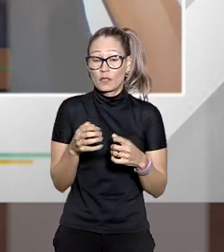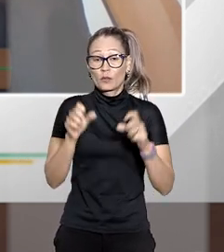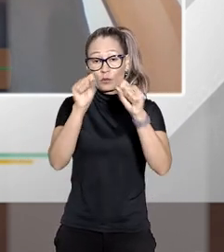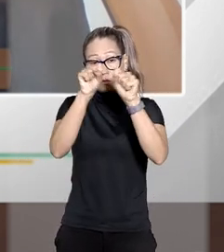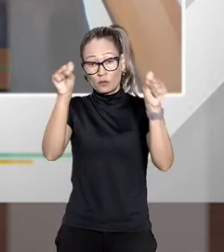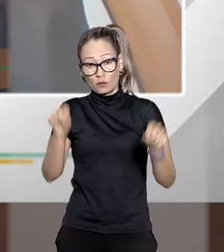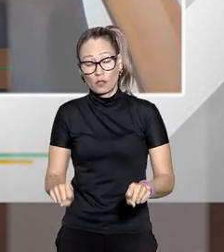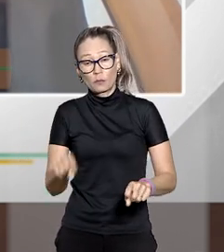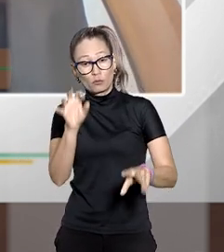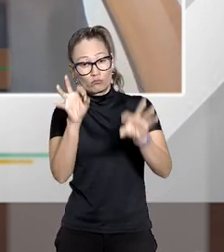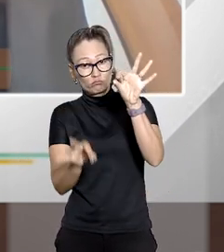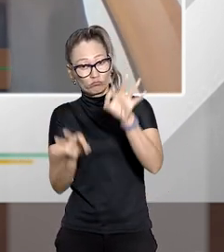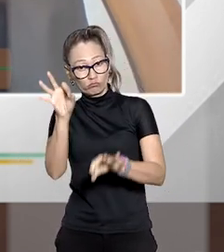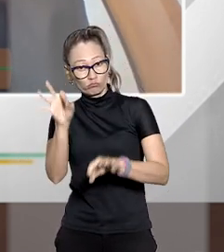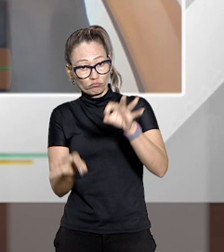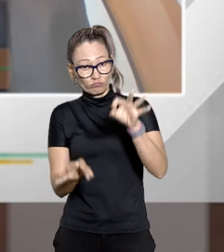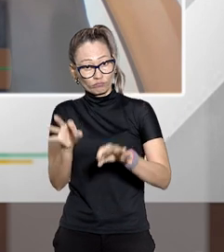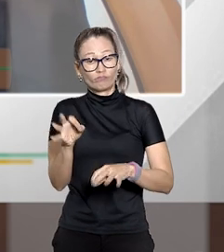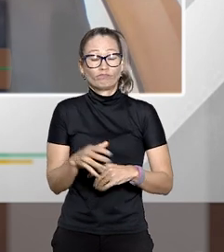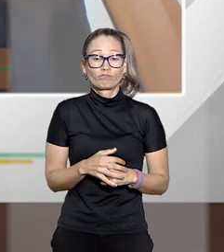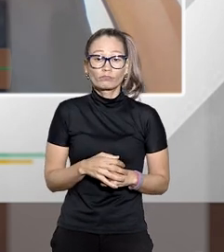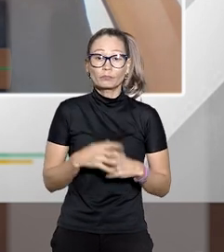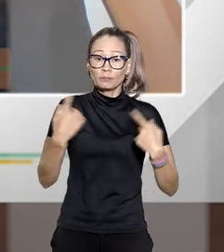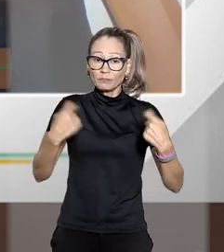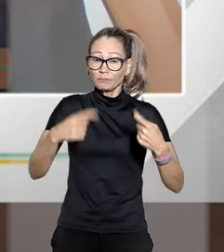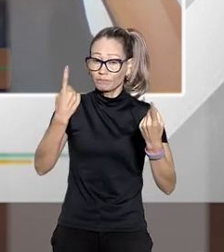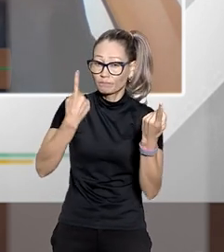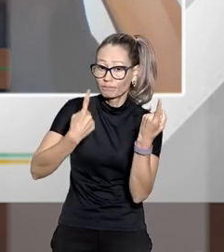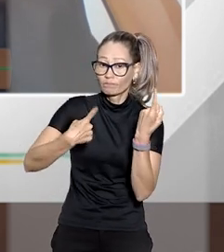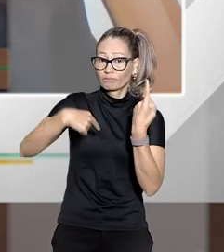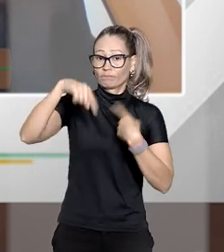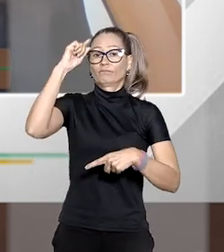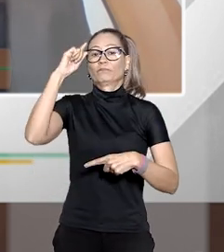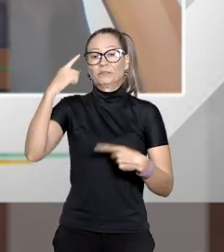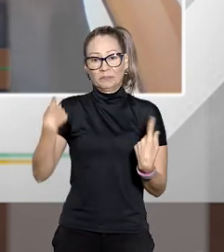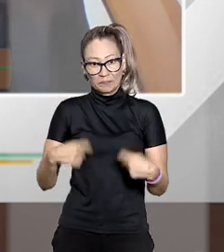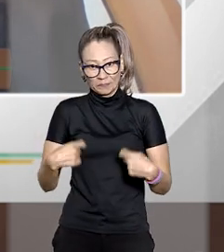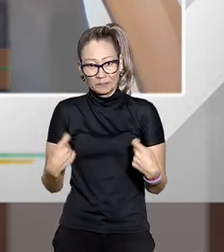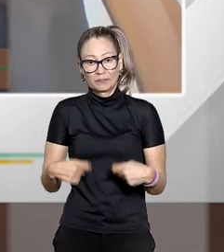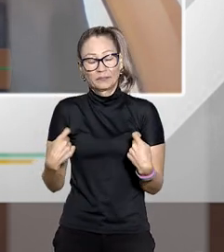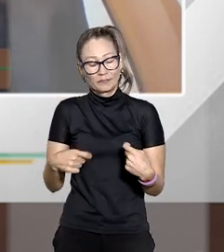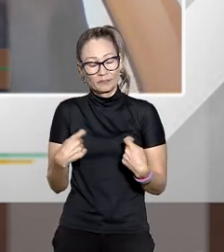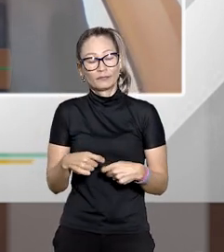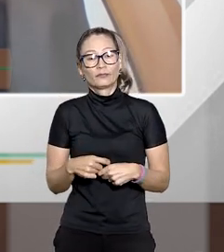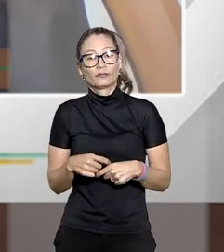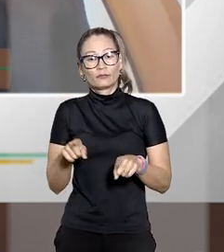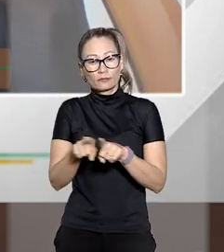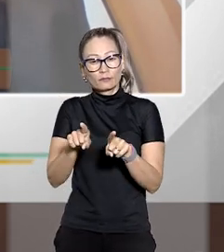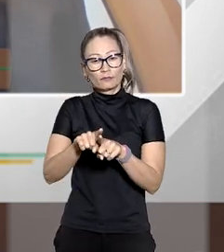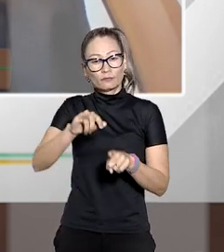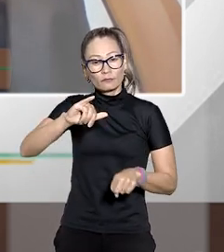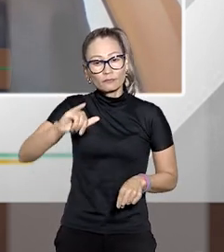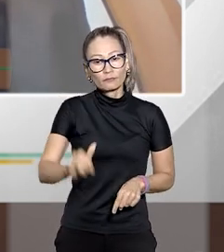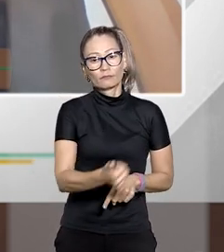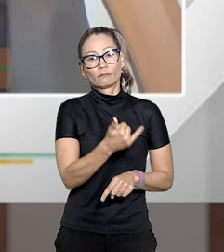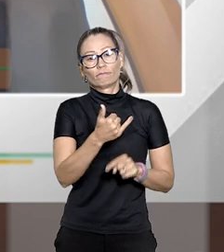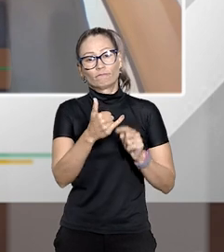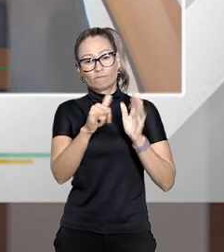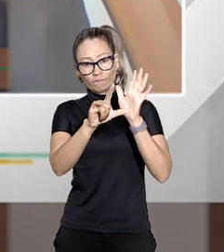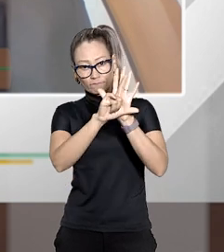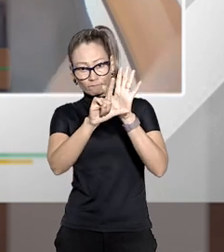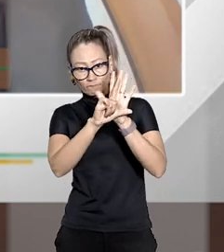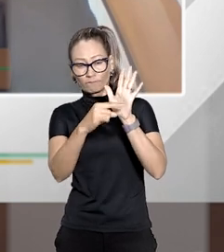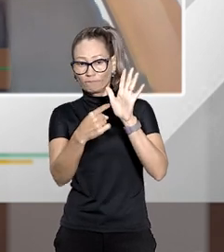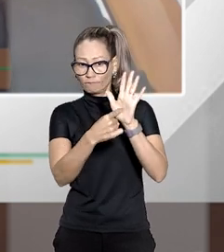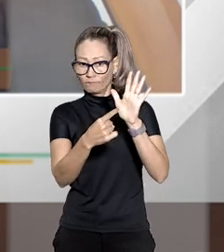questão do sistema dos juizados de fato acho que tem que evoluir bastante na questão da autocomposição explorar a lei que